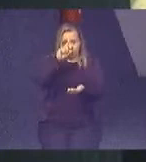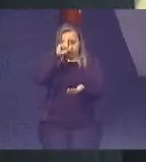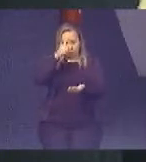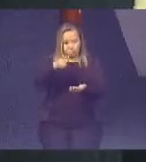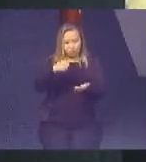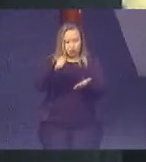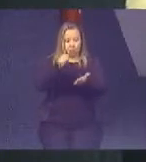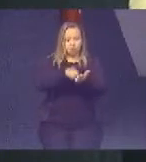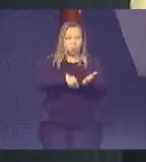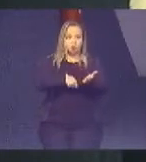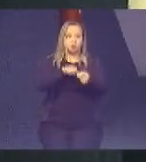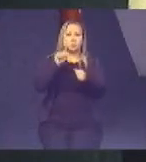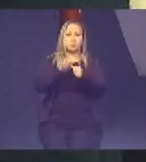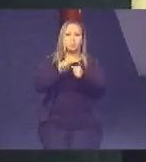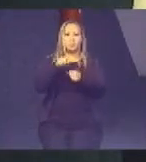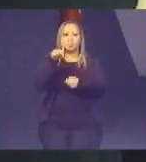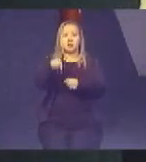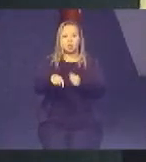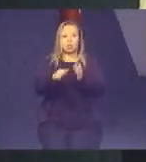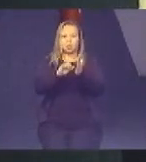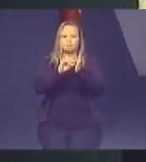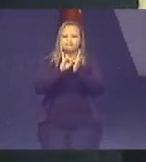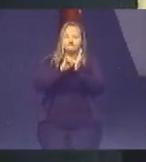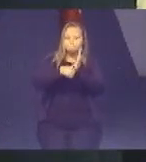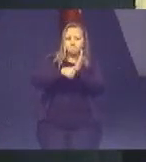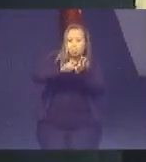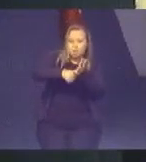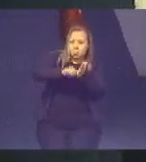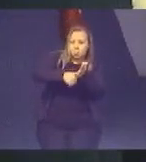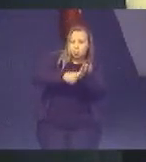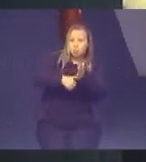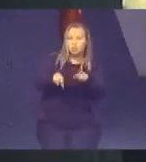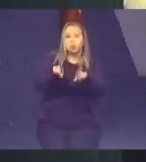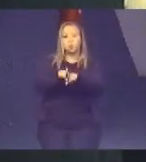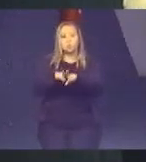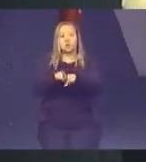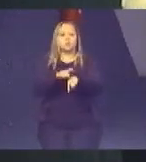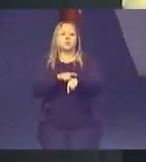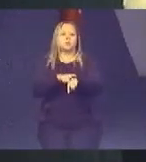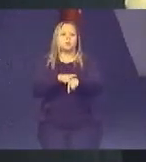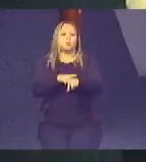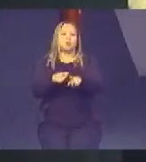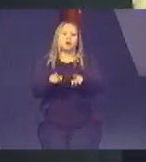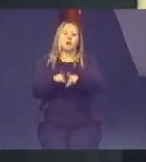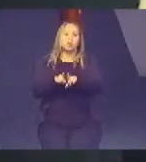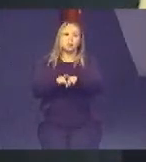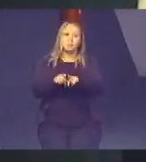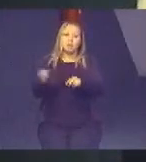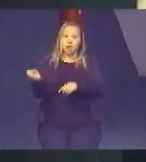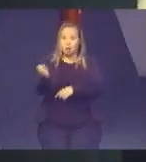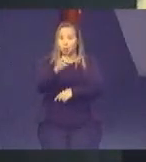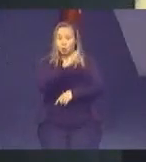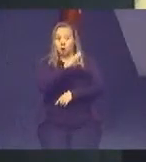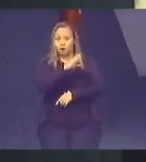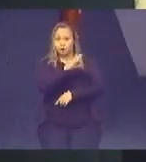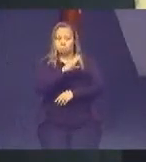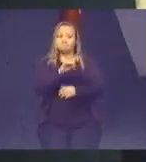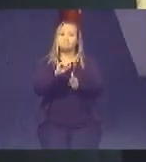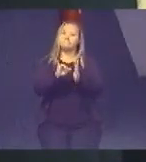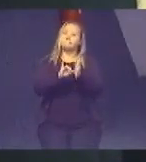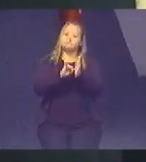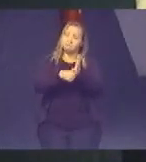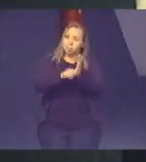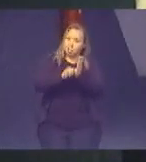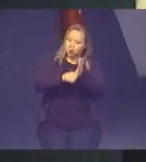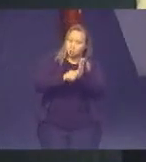assinatura a fazer aquela carteira de identidade e ao mesmo tempo eu já pedi também a nova carteira de identidade